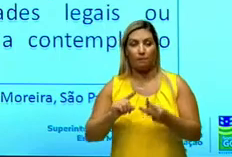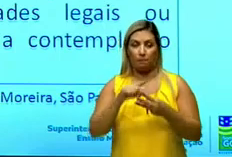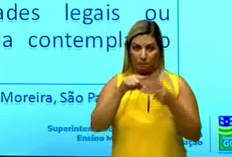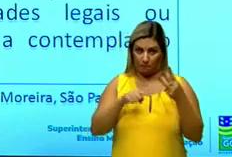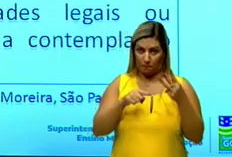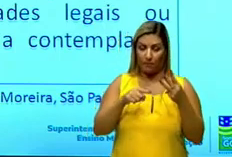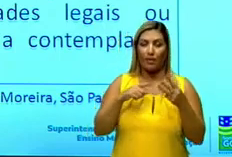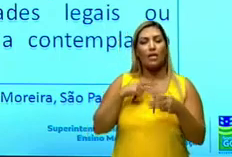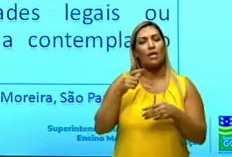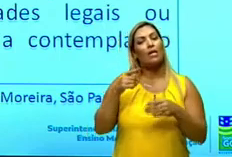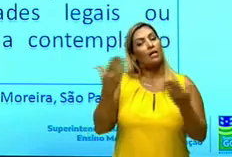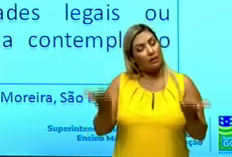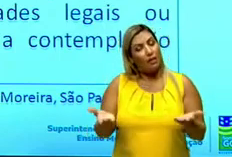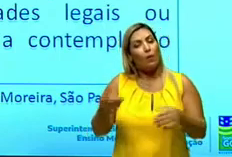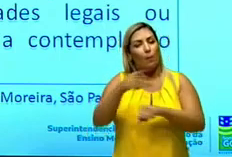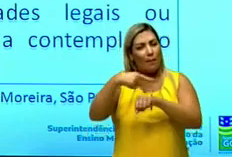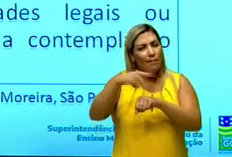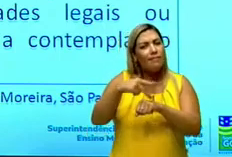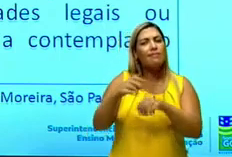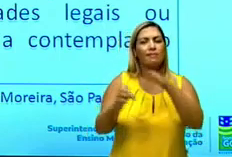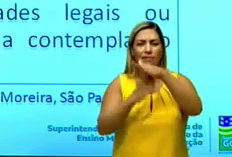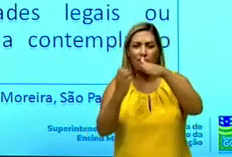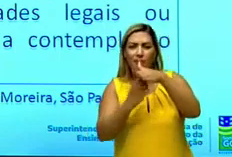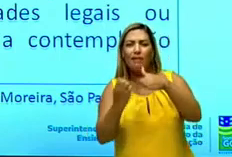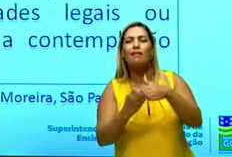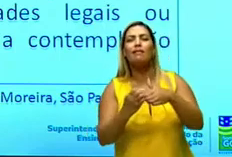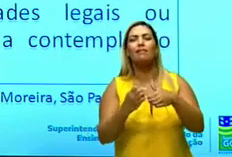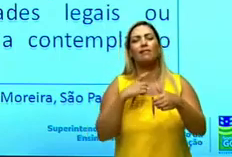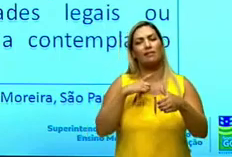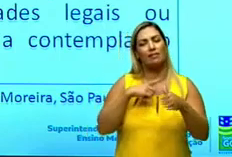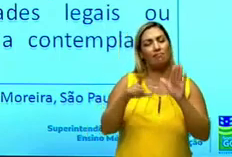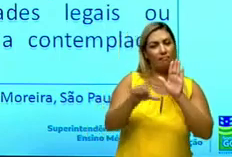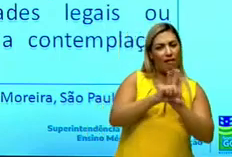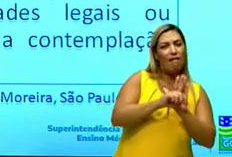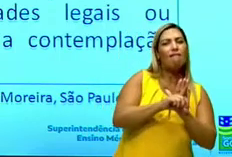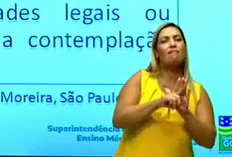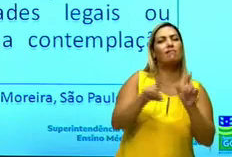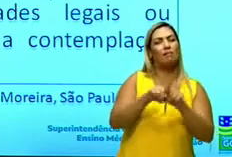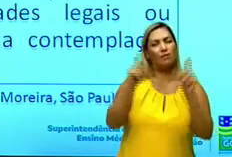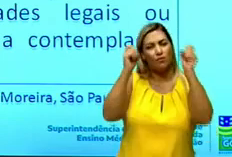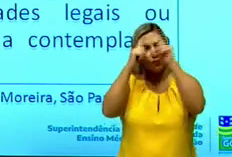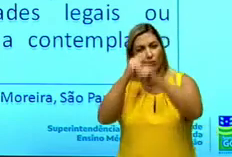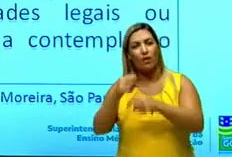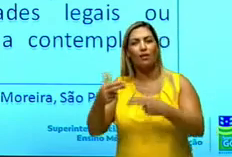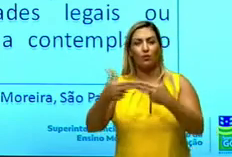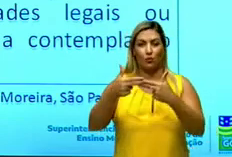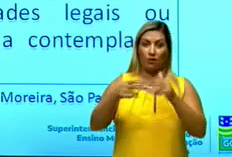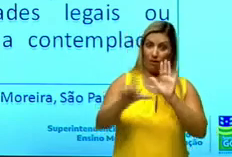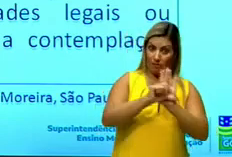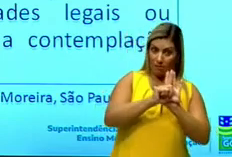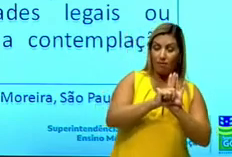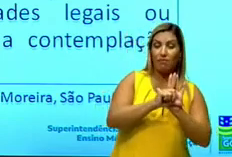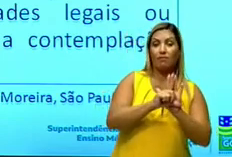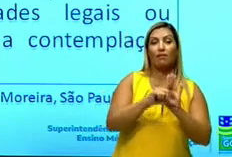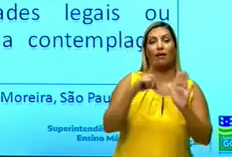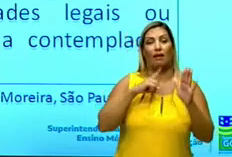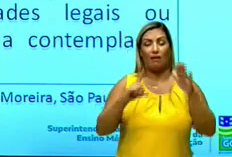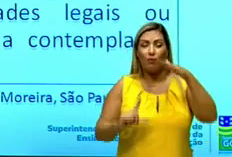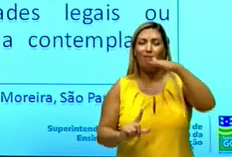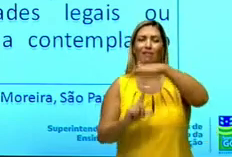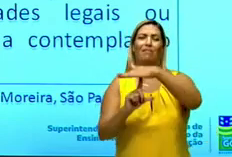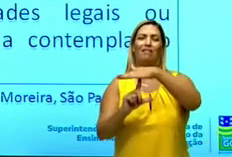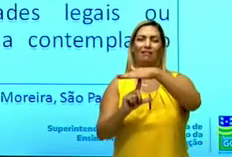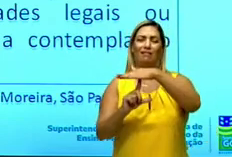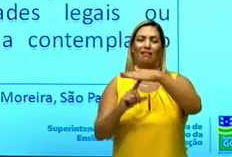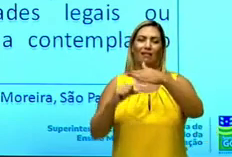Interesses de países e empresas, fragilidades legais ou dificuldades de aplicação das leis restringem a